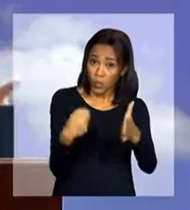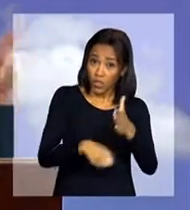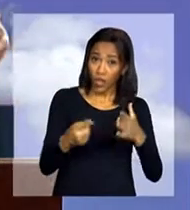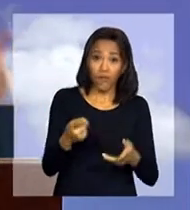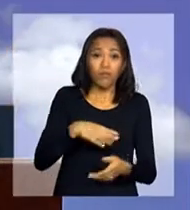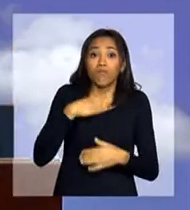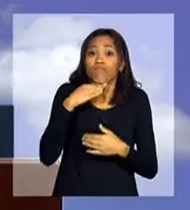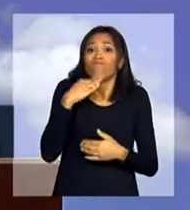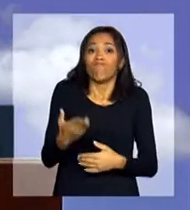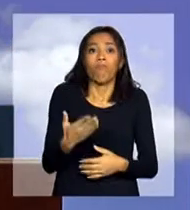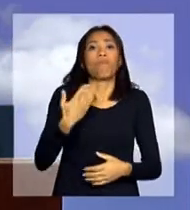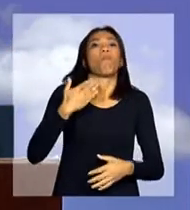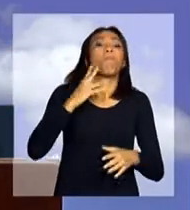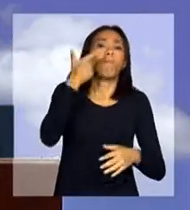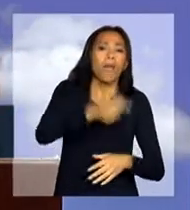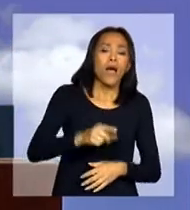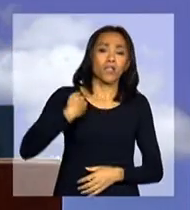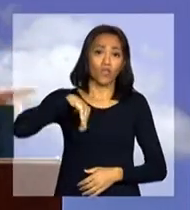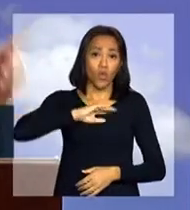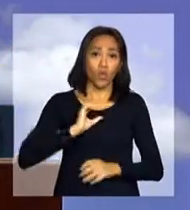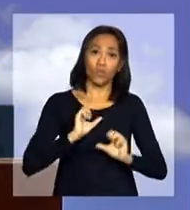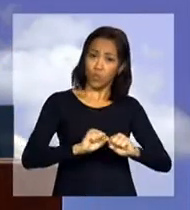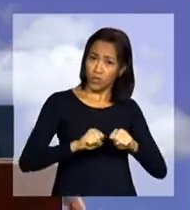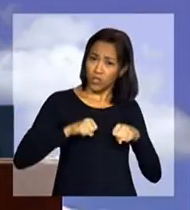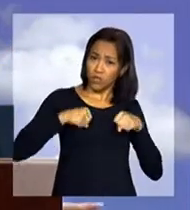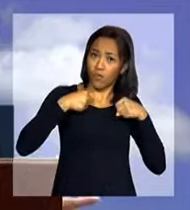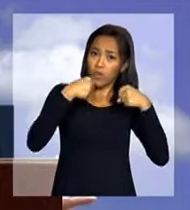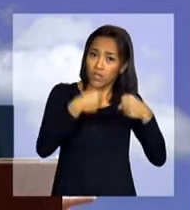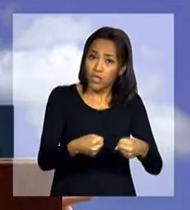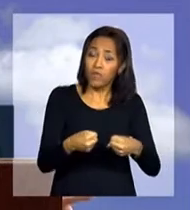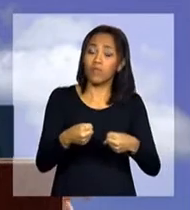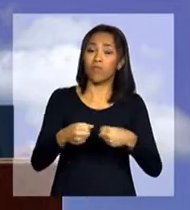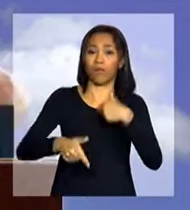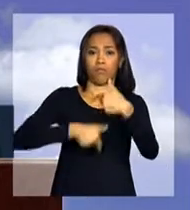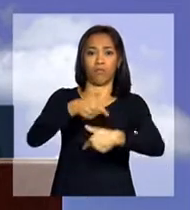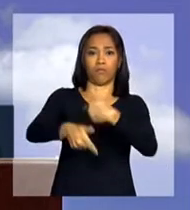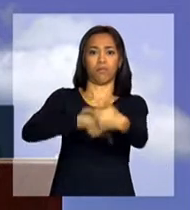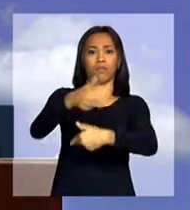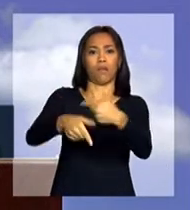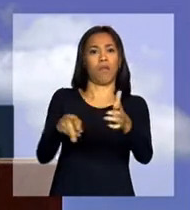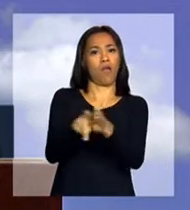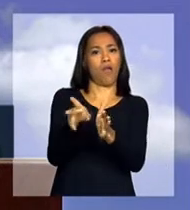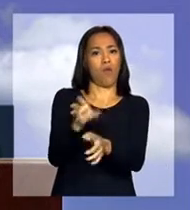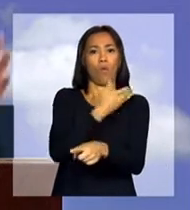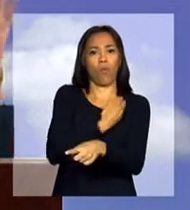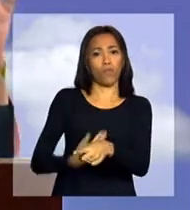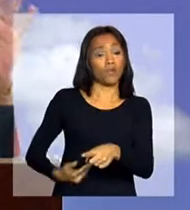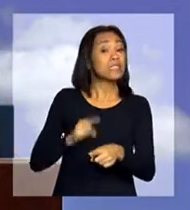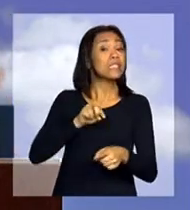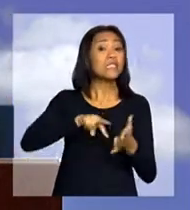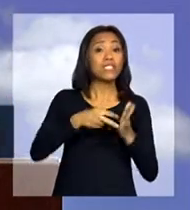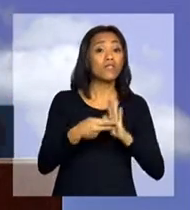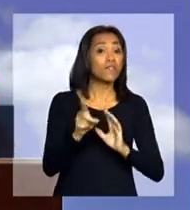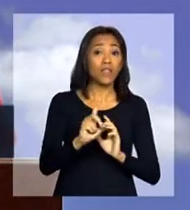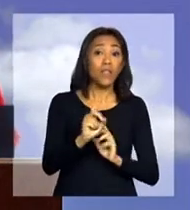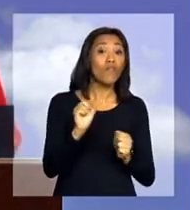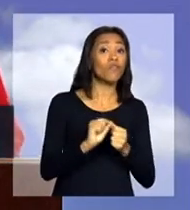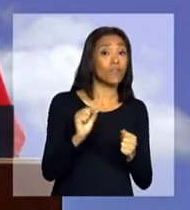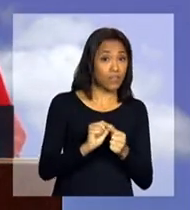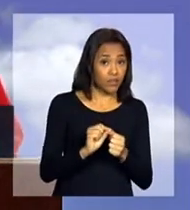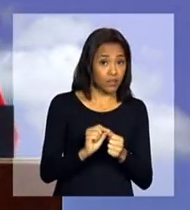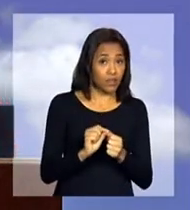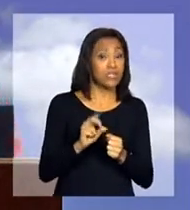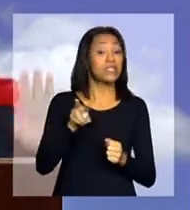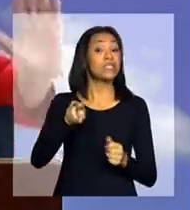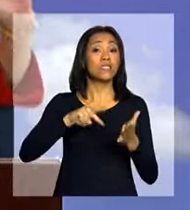mais nós esforçamos para fazer a parte do governo. Isso não significa não fazer a parte do